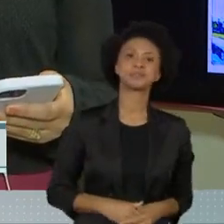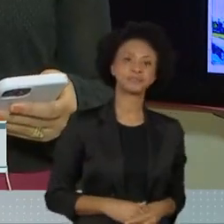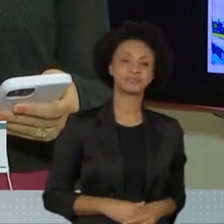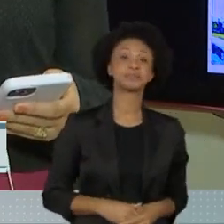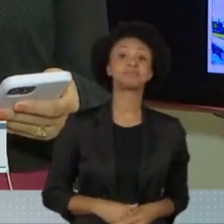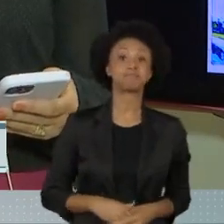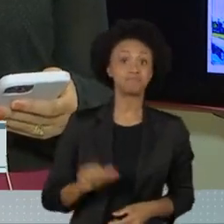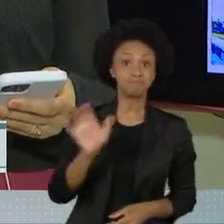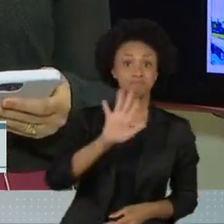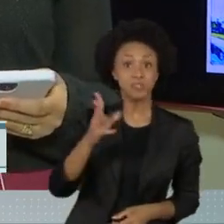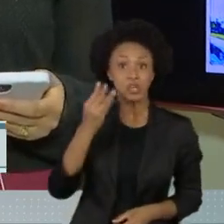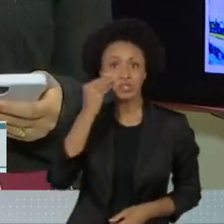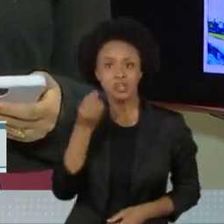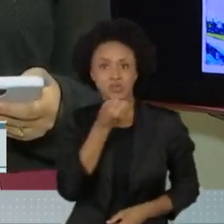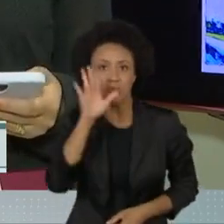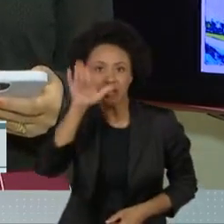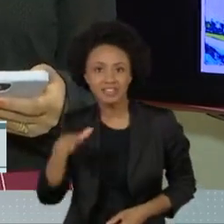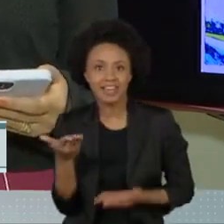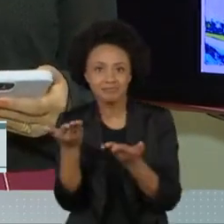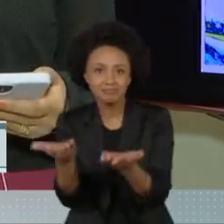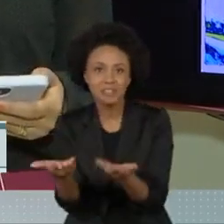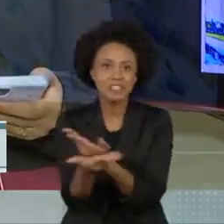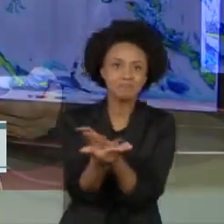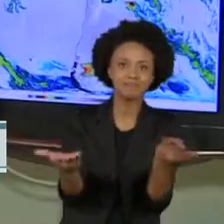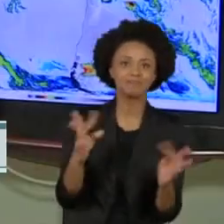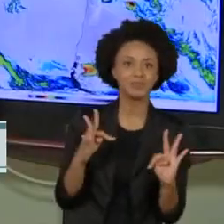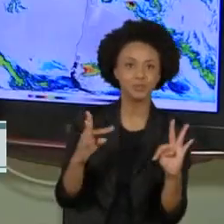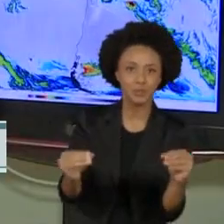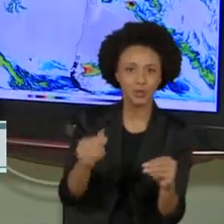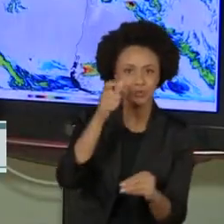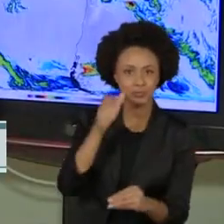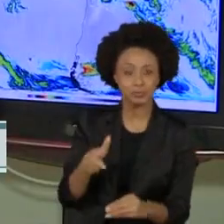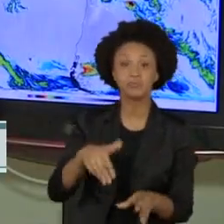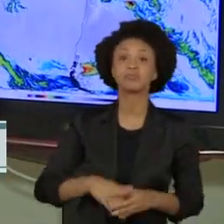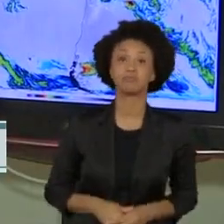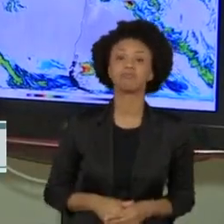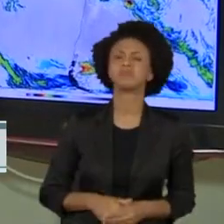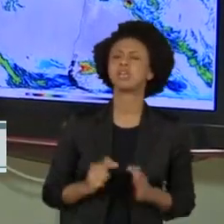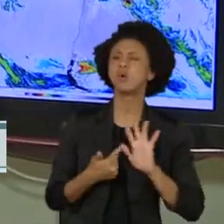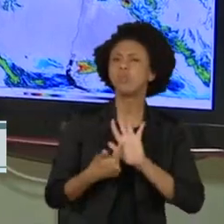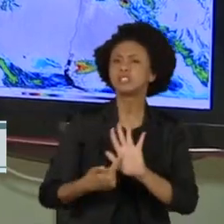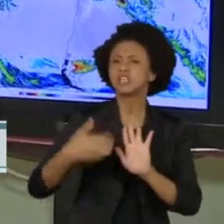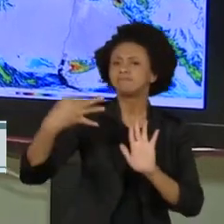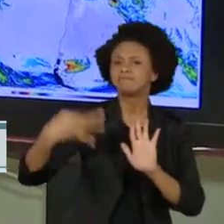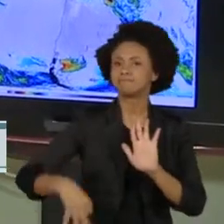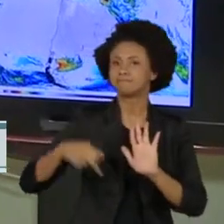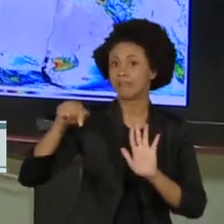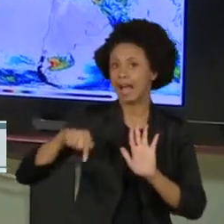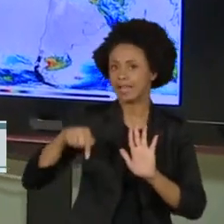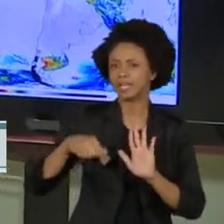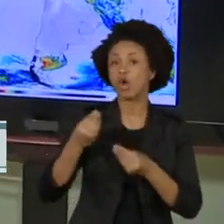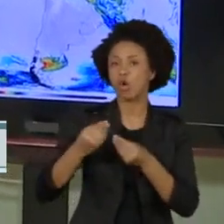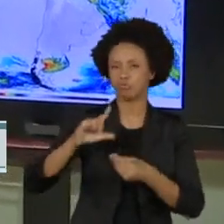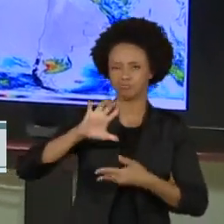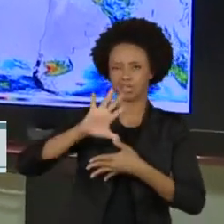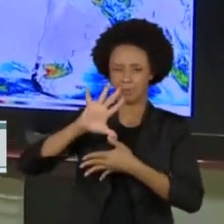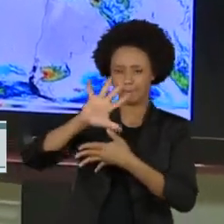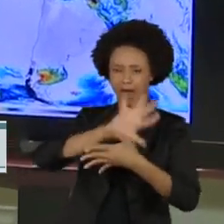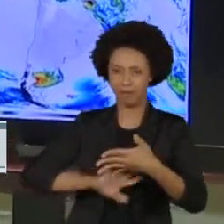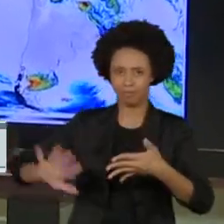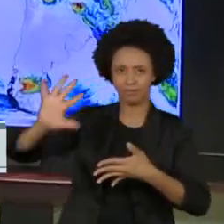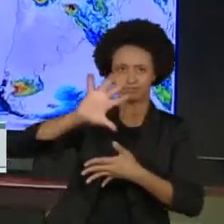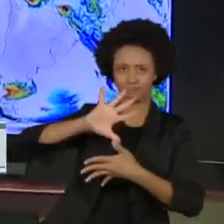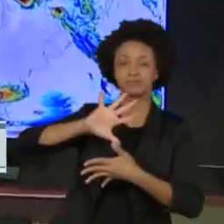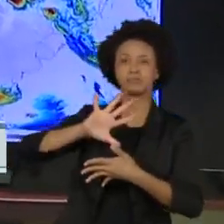Oi, Joyce. Uma boa tarde para você, boa tarde a todos. A gente vai mostrar exatamente aqui no mapa essa frente